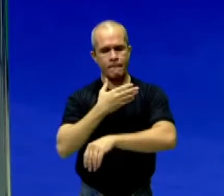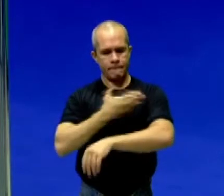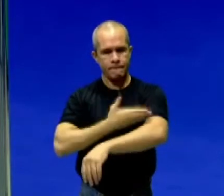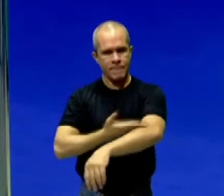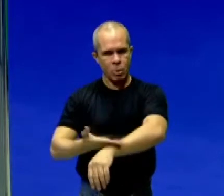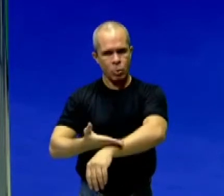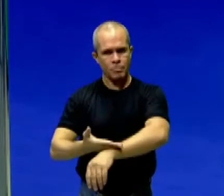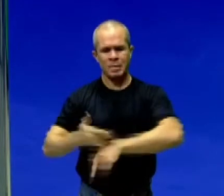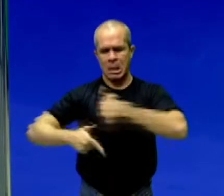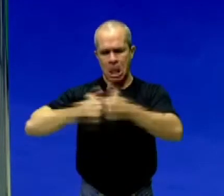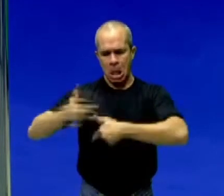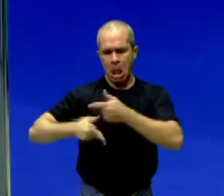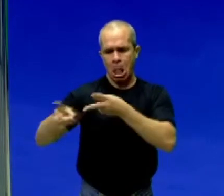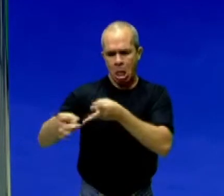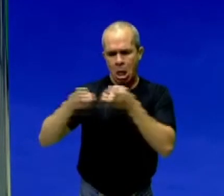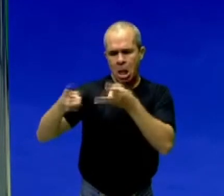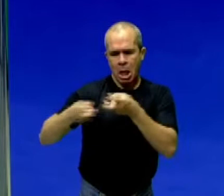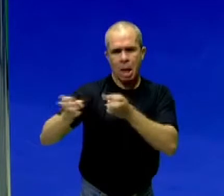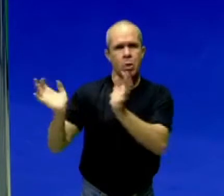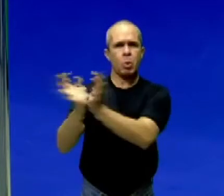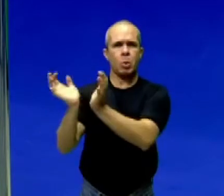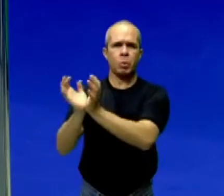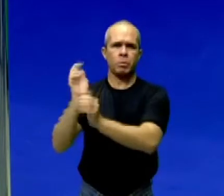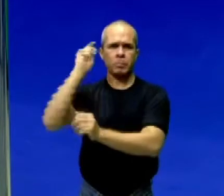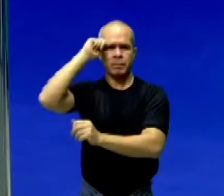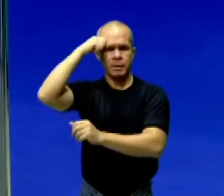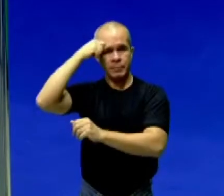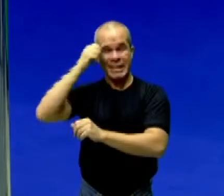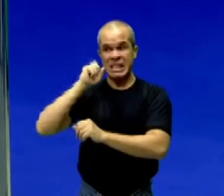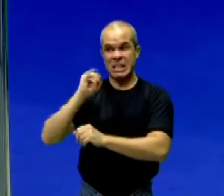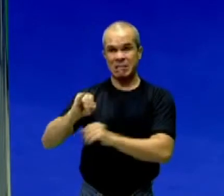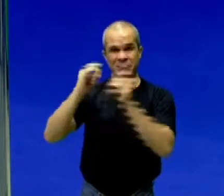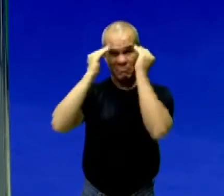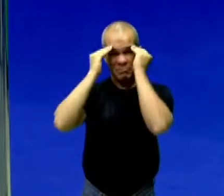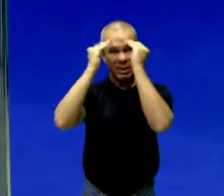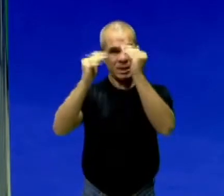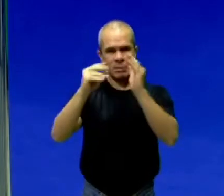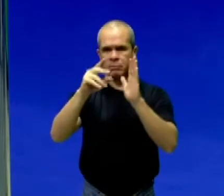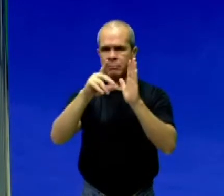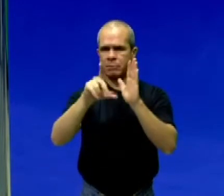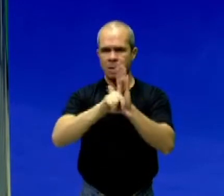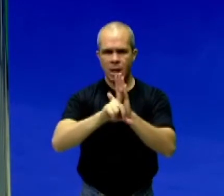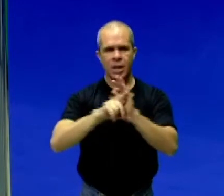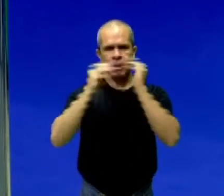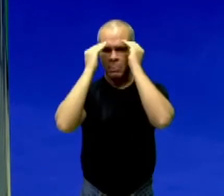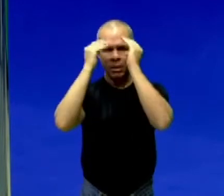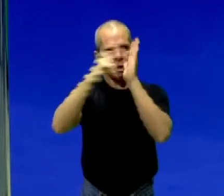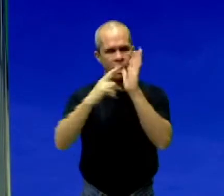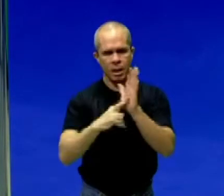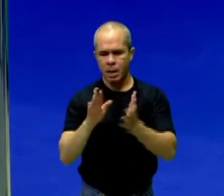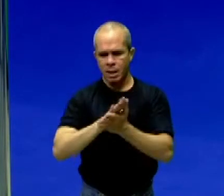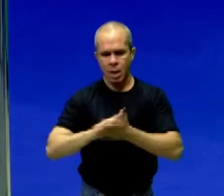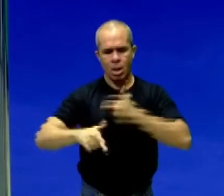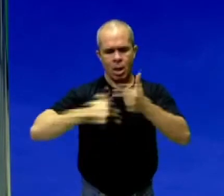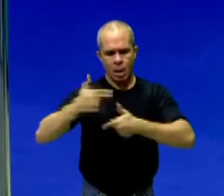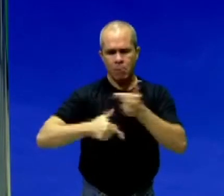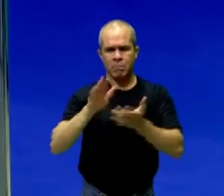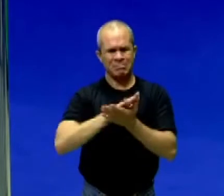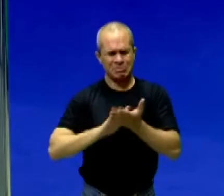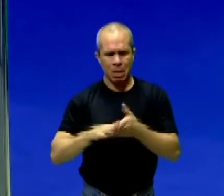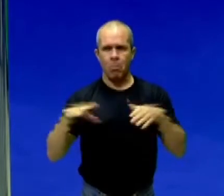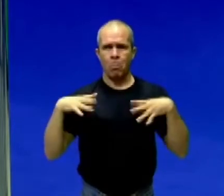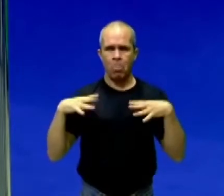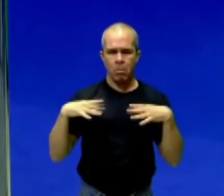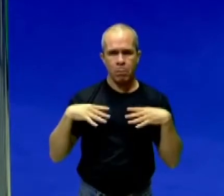forma exploratória. Se não cumprissem as demandas do seu serviço e se